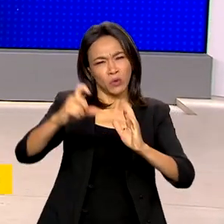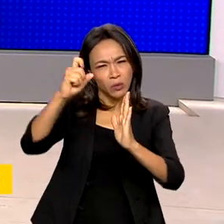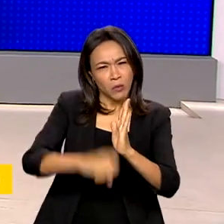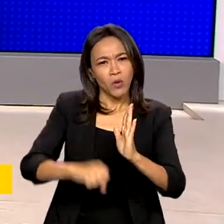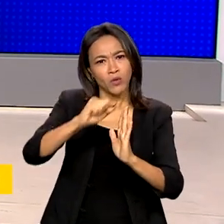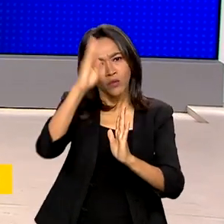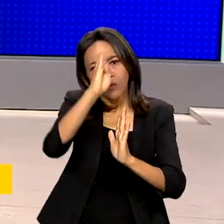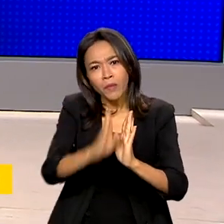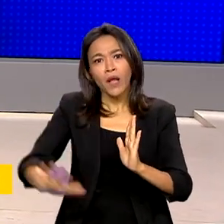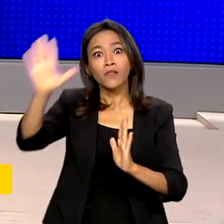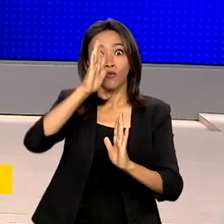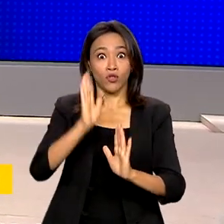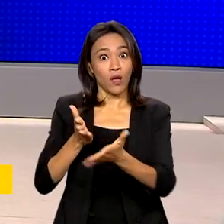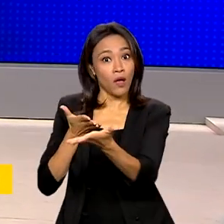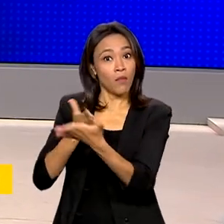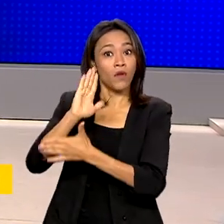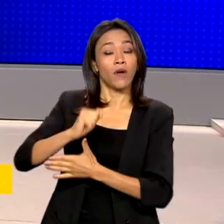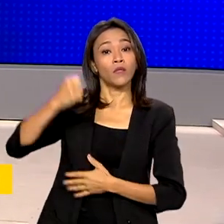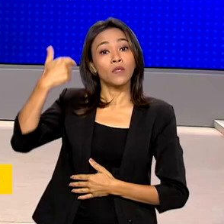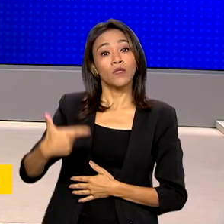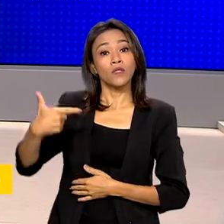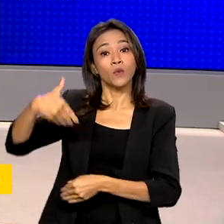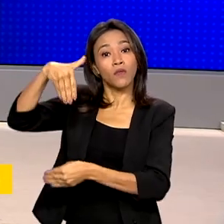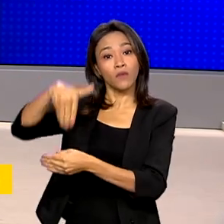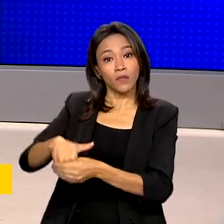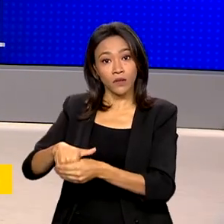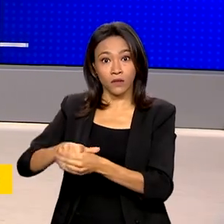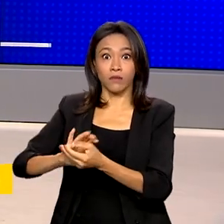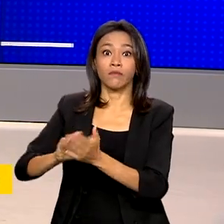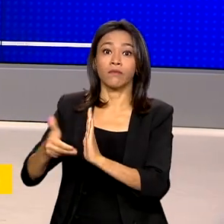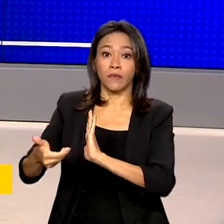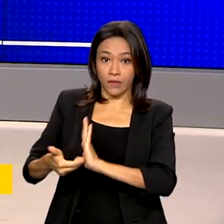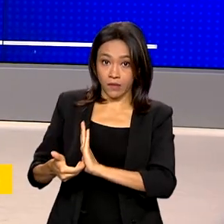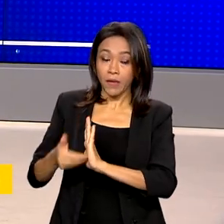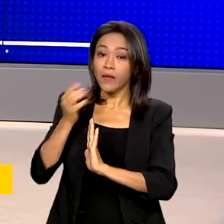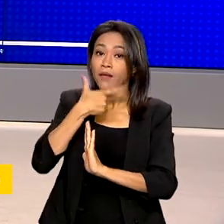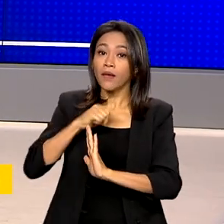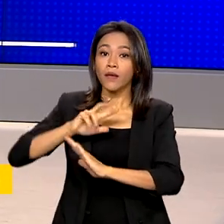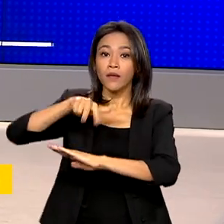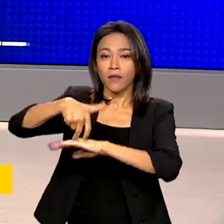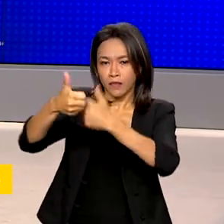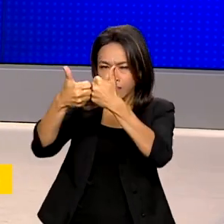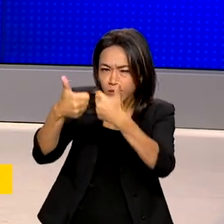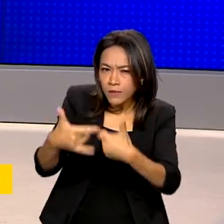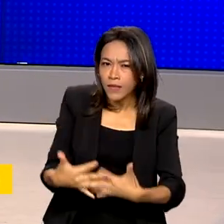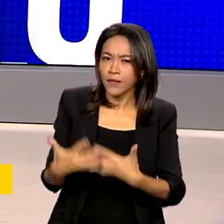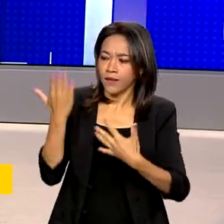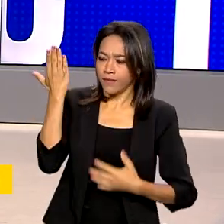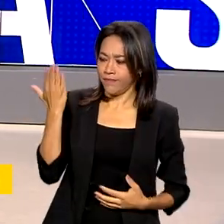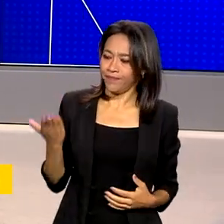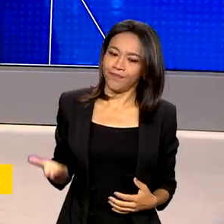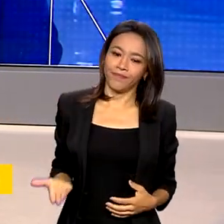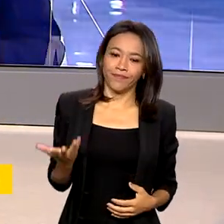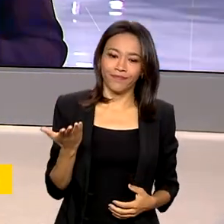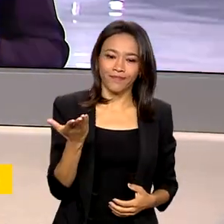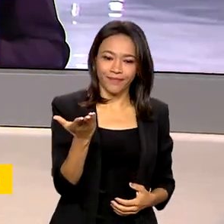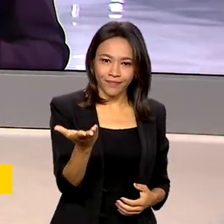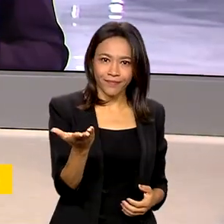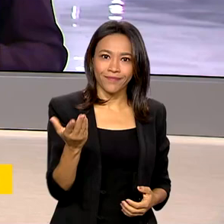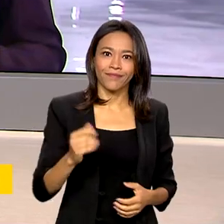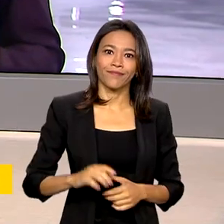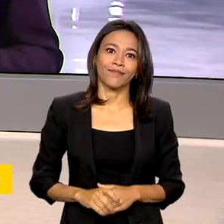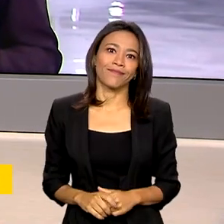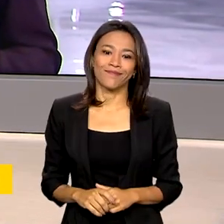foi aprovado em segundo turno na Câmara dos Deputados. E quem traz os detalhes pra gente é o repórter Glauco de